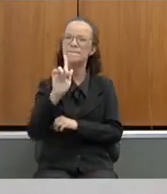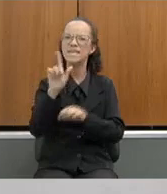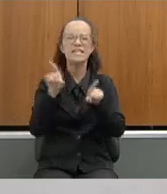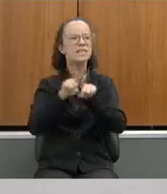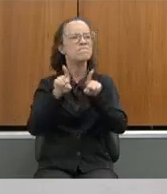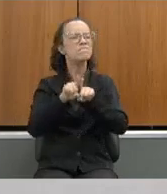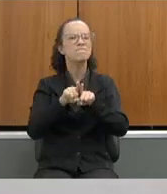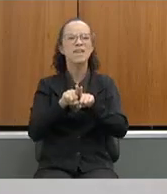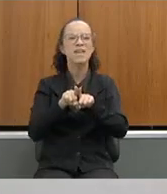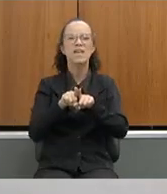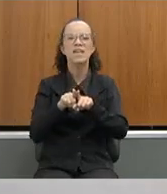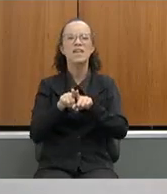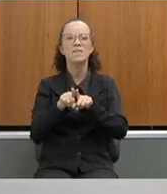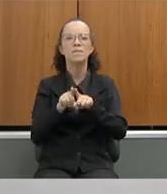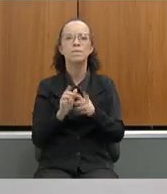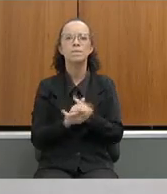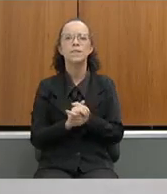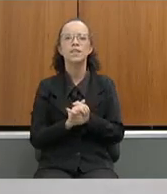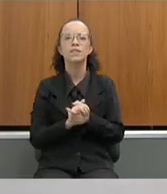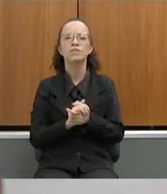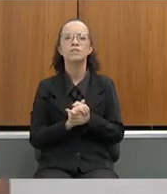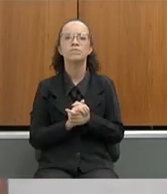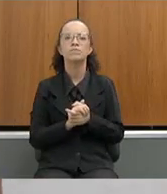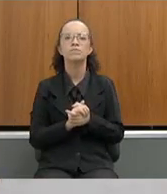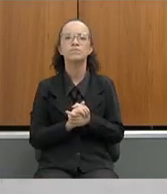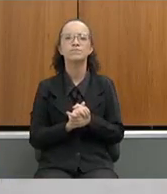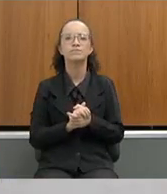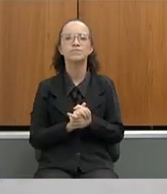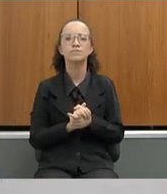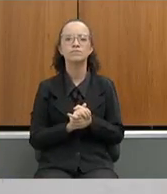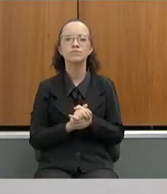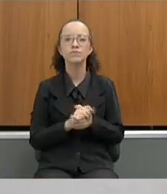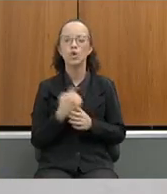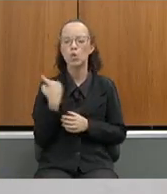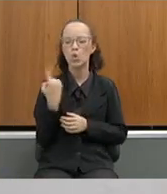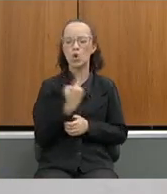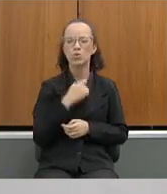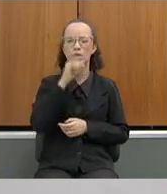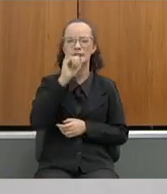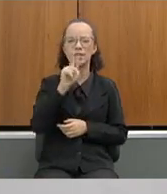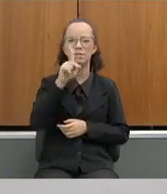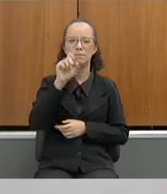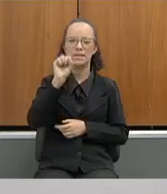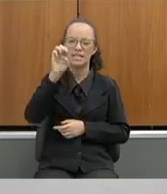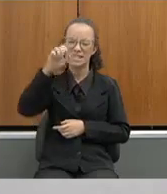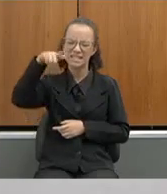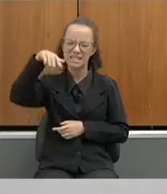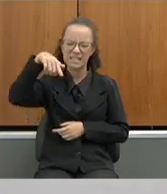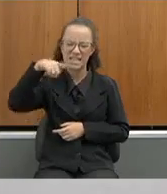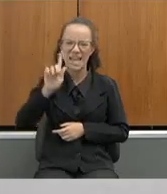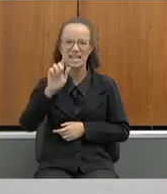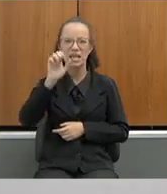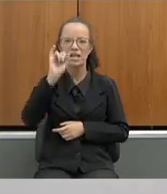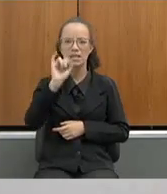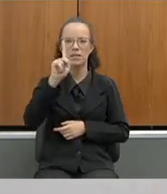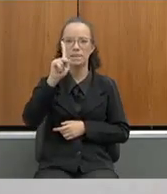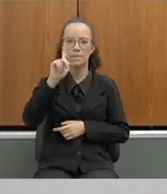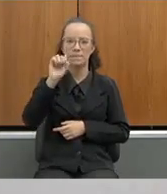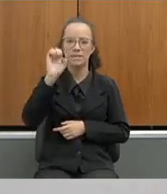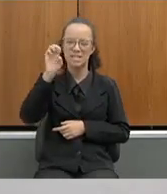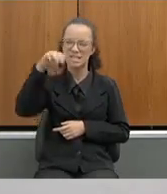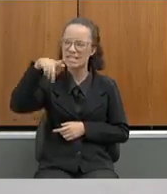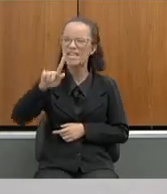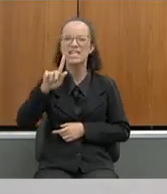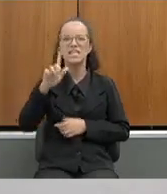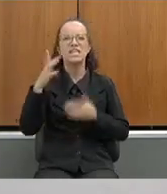completamente o nosso Ipseng, que é um patrimônio do trabalhador que